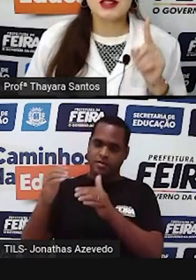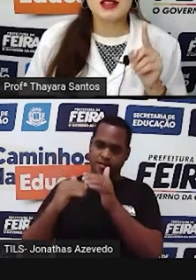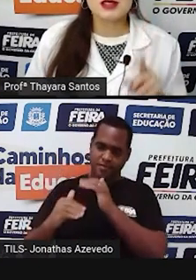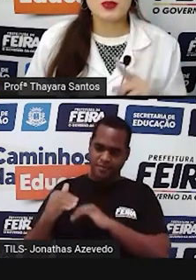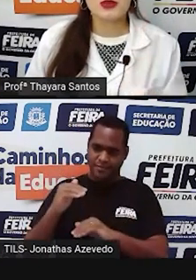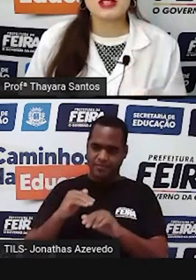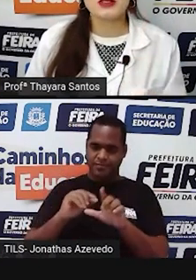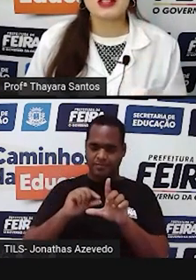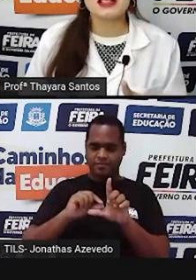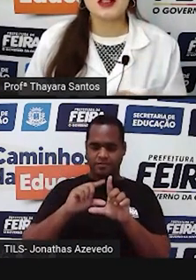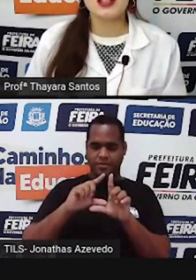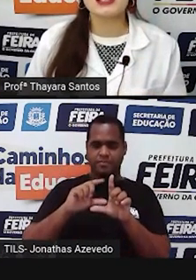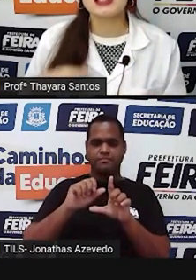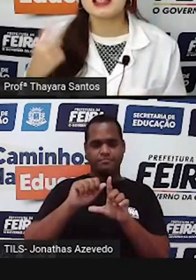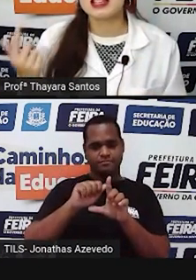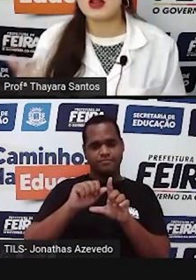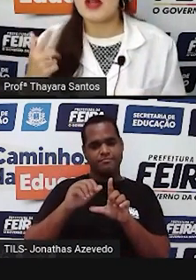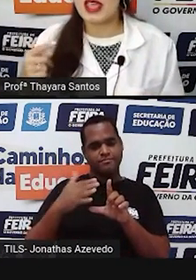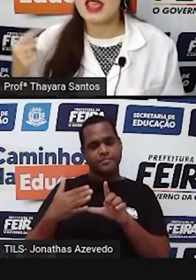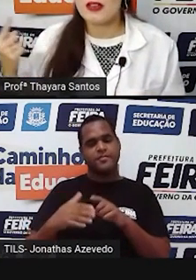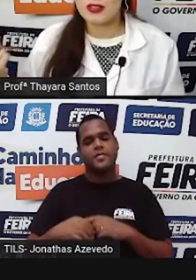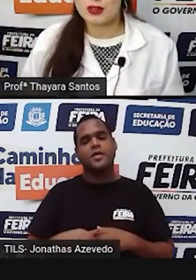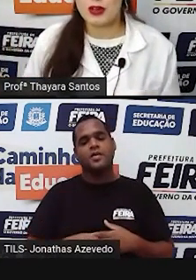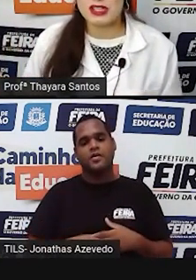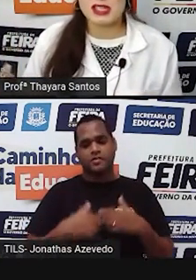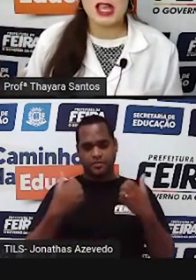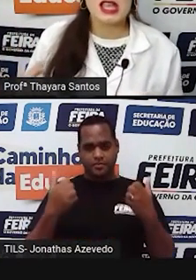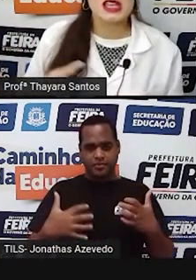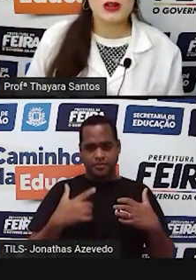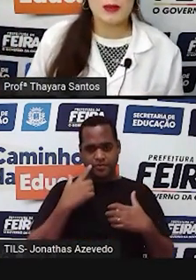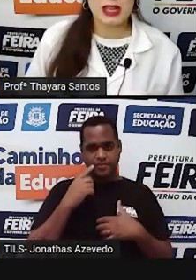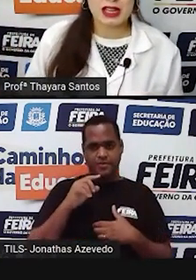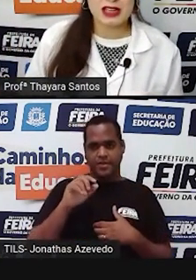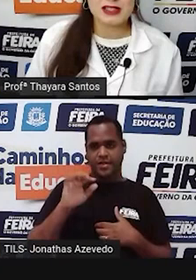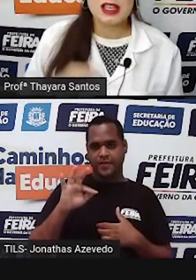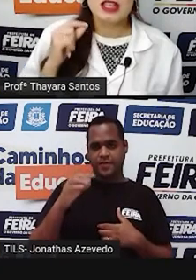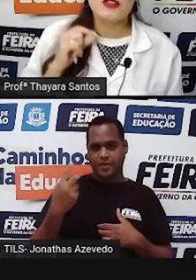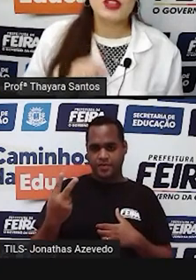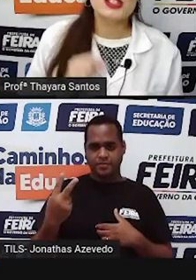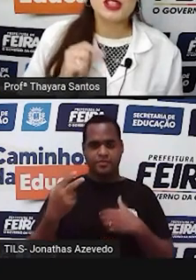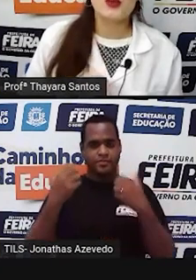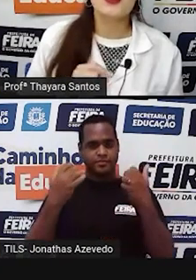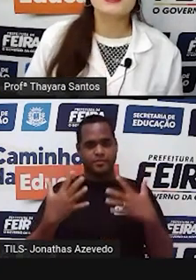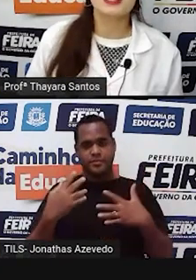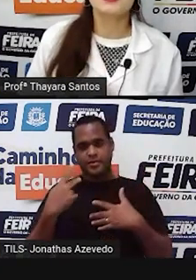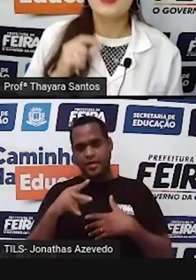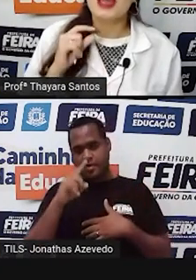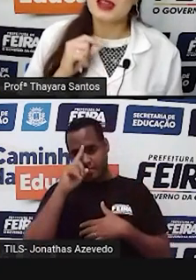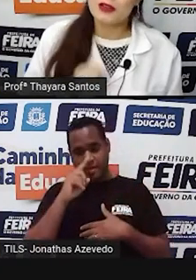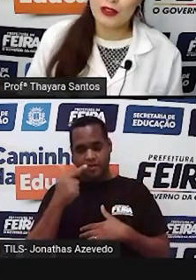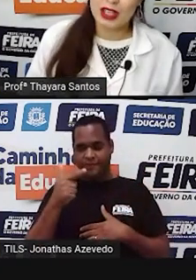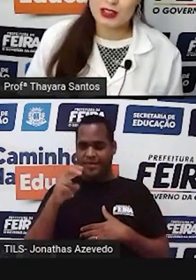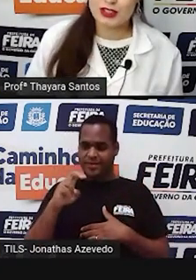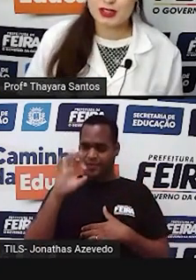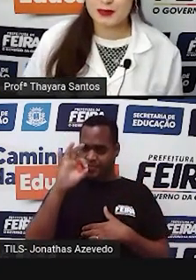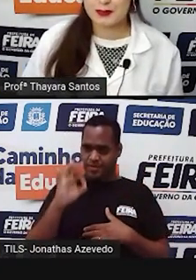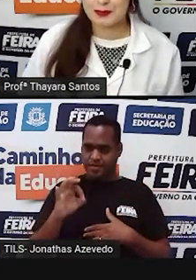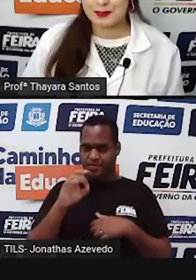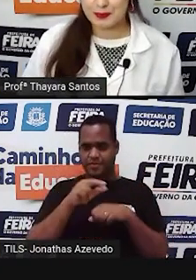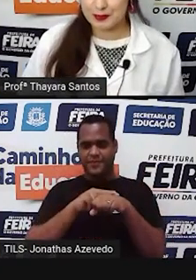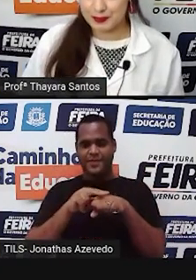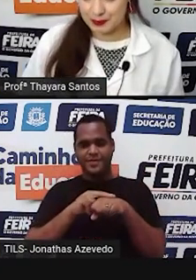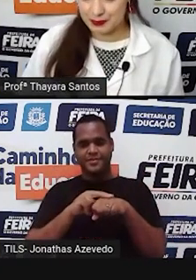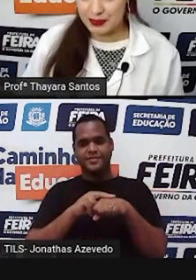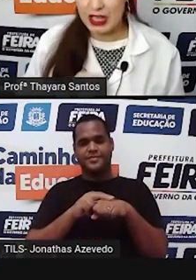Então, 75% das ervilhas que nasceram em F2 eram amarelas e 25% eram verdes.